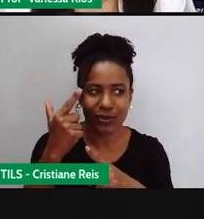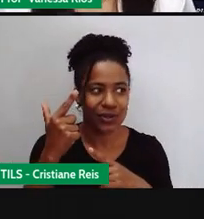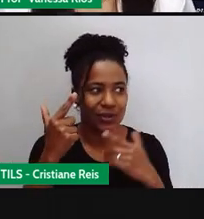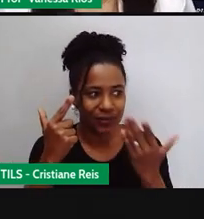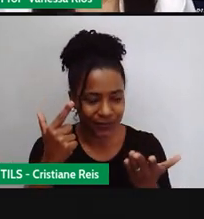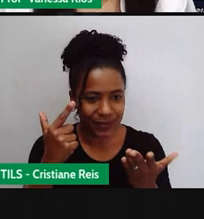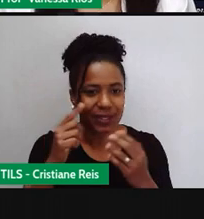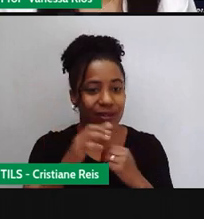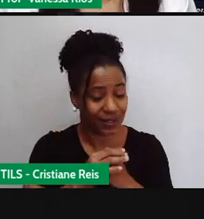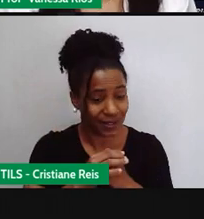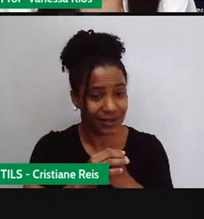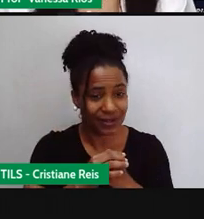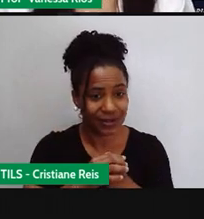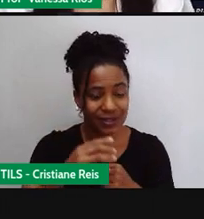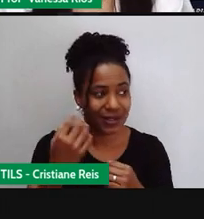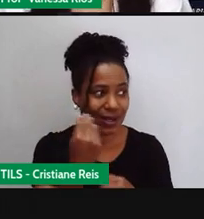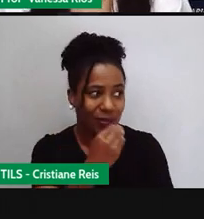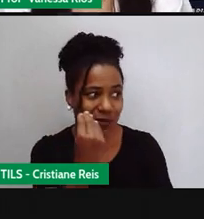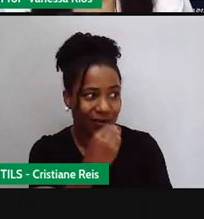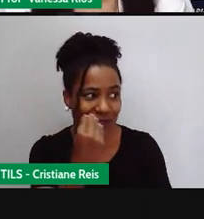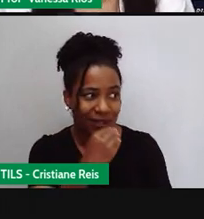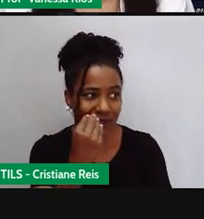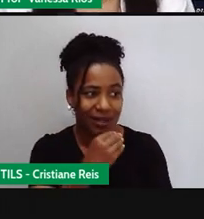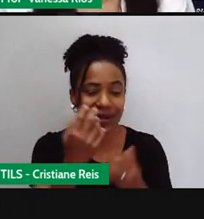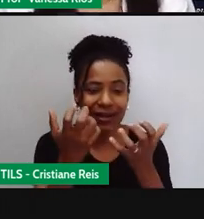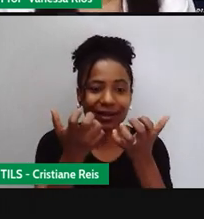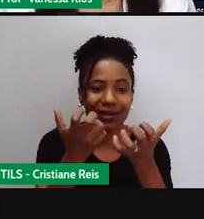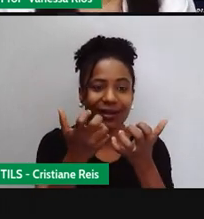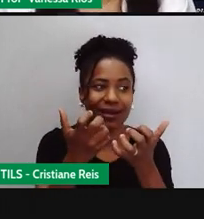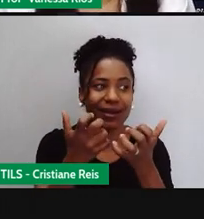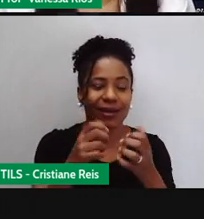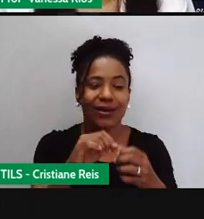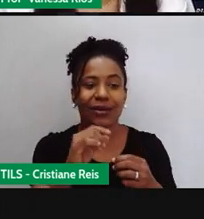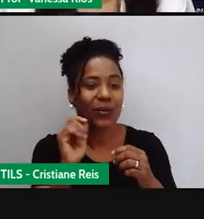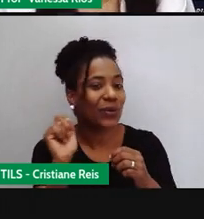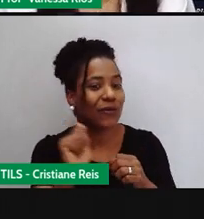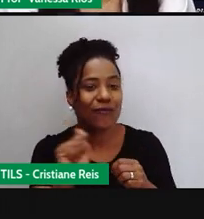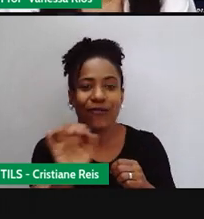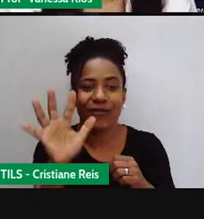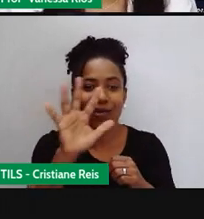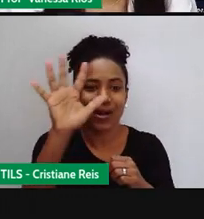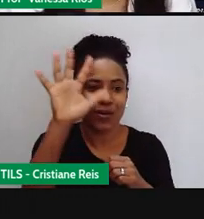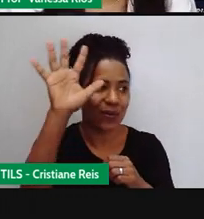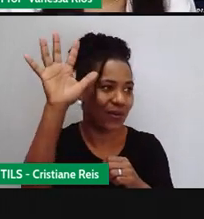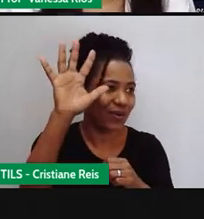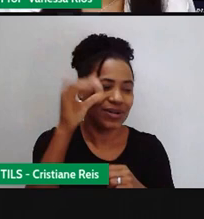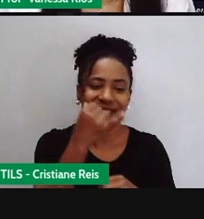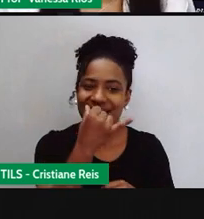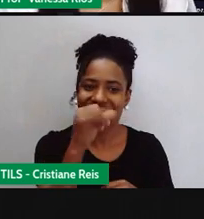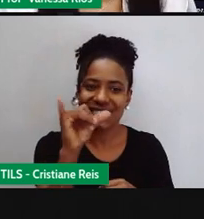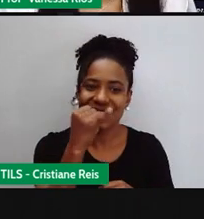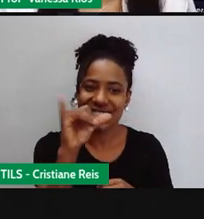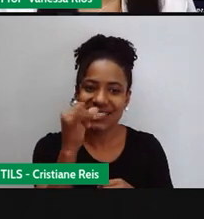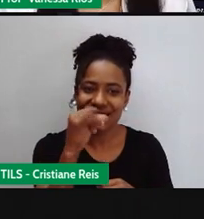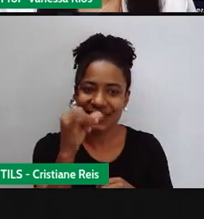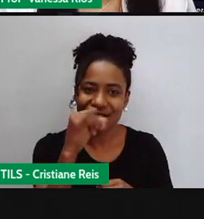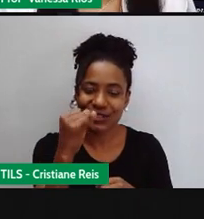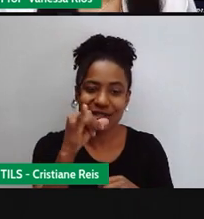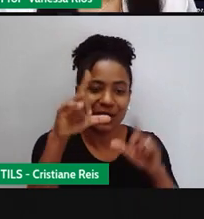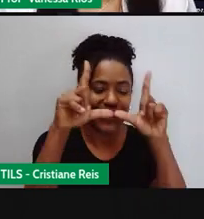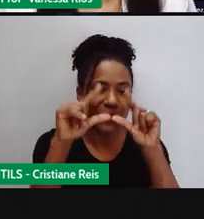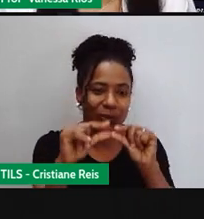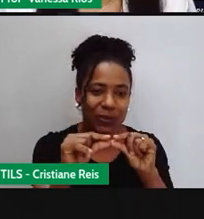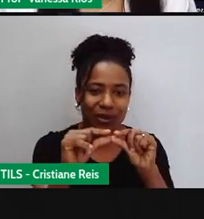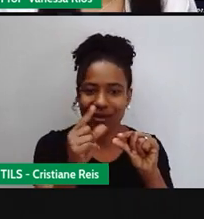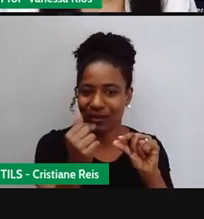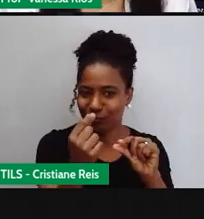na maioria das vezes, é na intenção de diminuir aí o valor das contas de energia que são aí